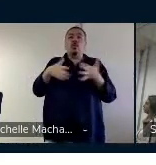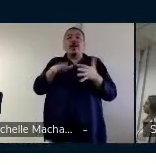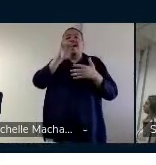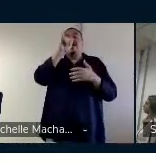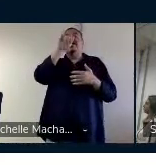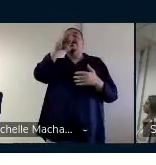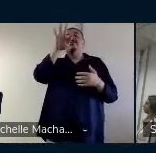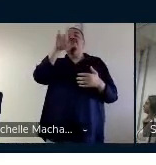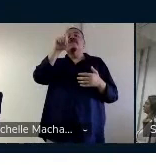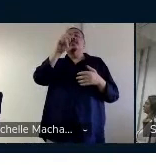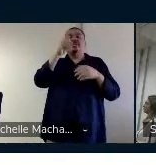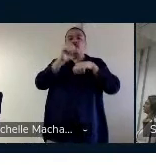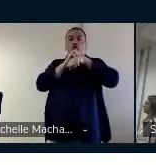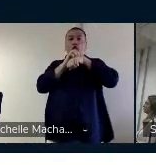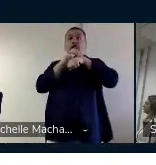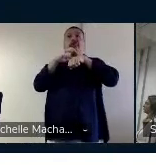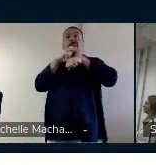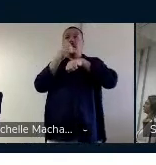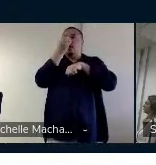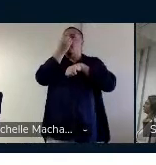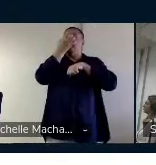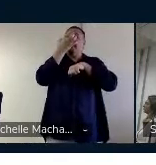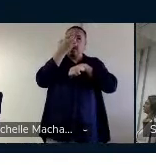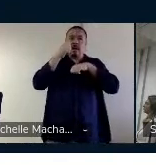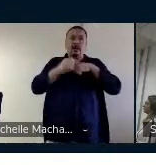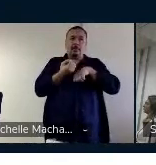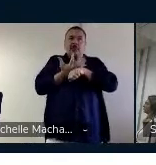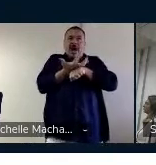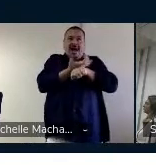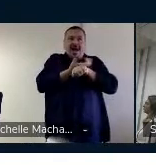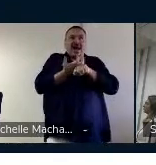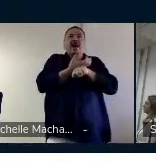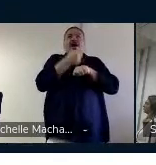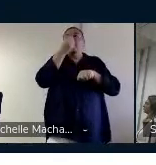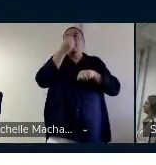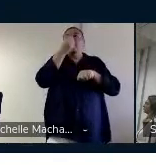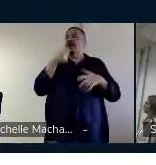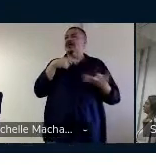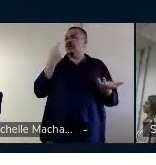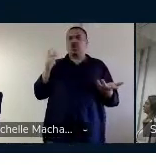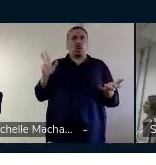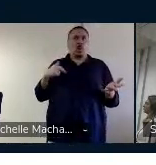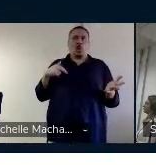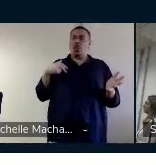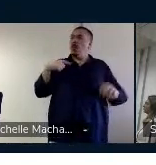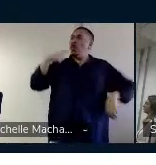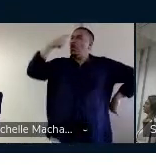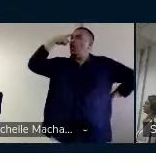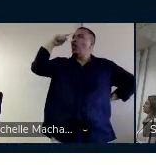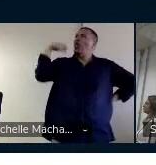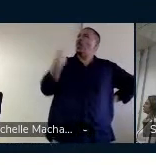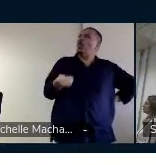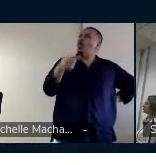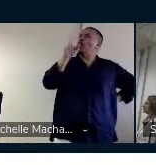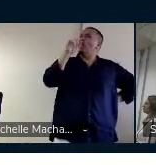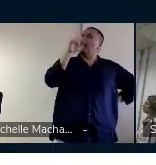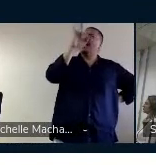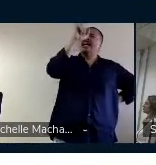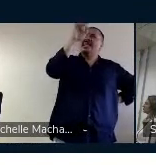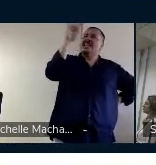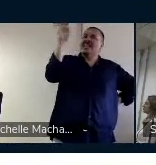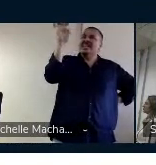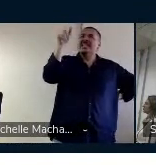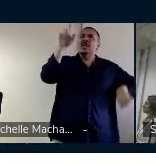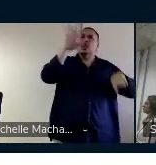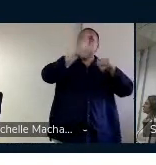usa esse sufixo it para demonstrar isso. E aí, uma aluna chegou a falar que ela nunca tinha parado para reparar que